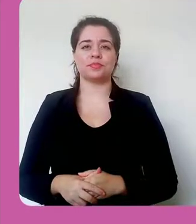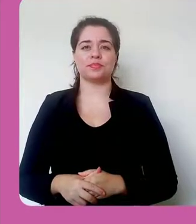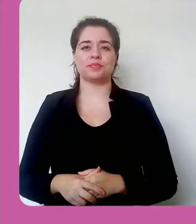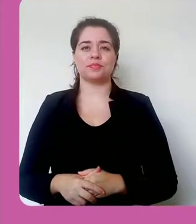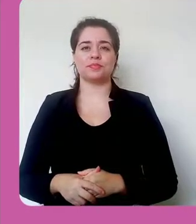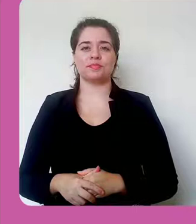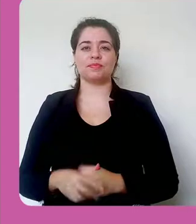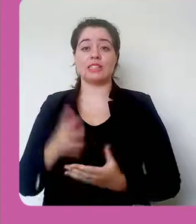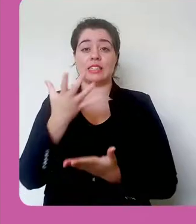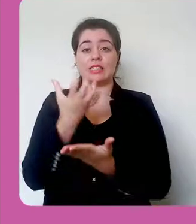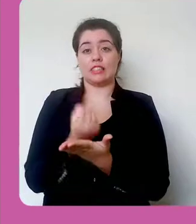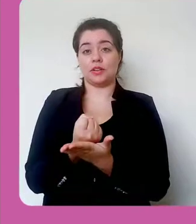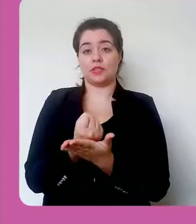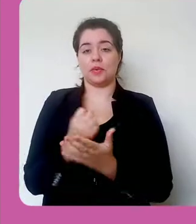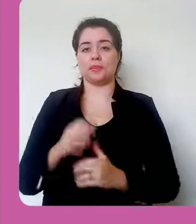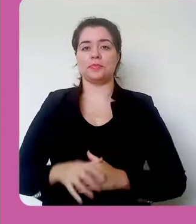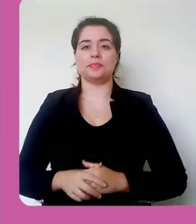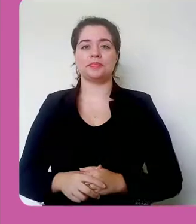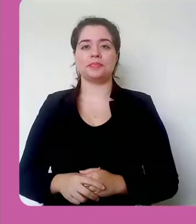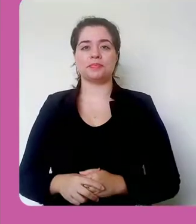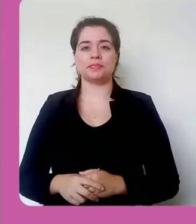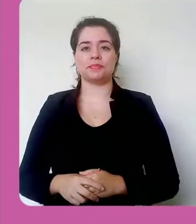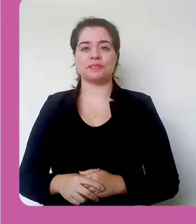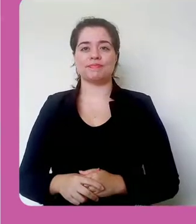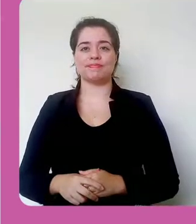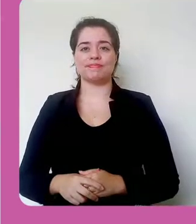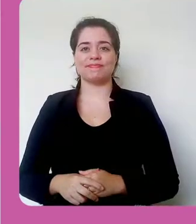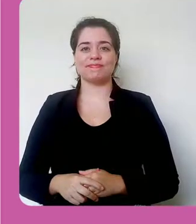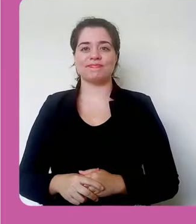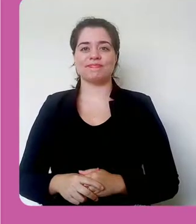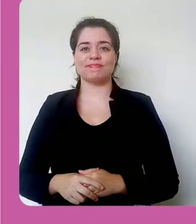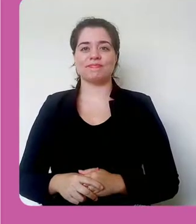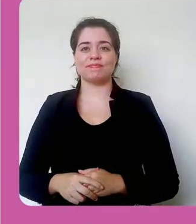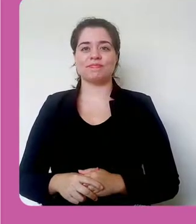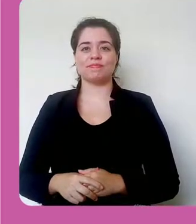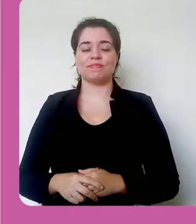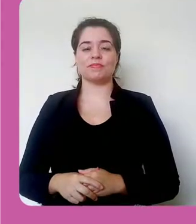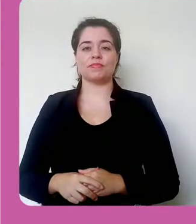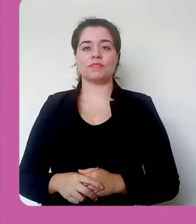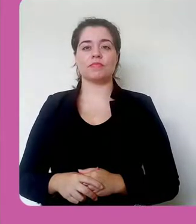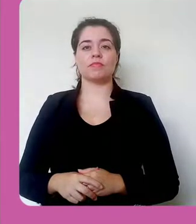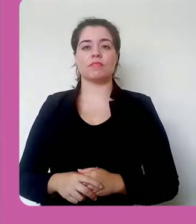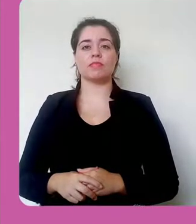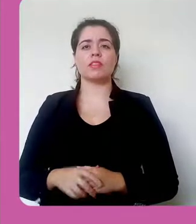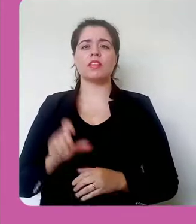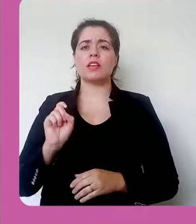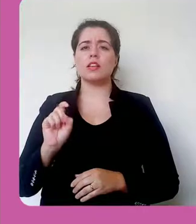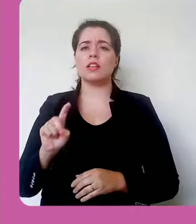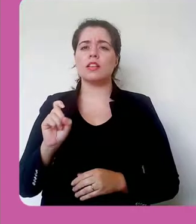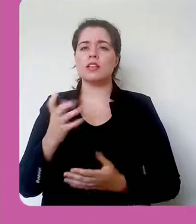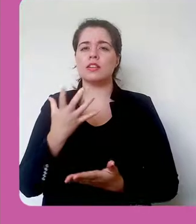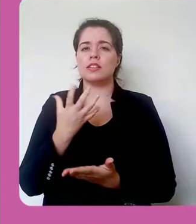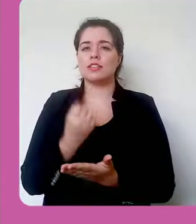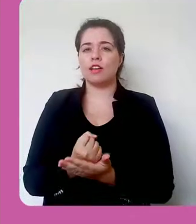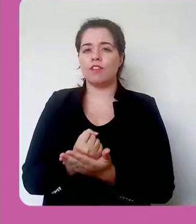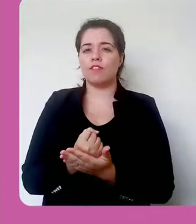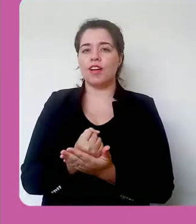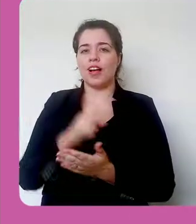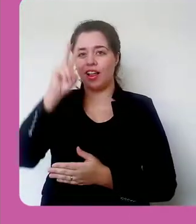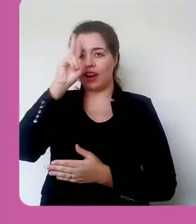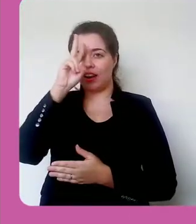Quando a gente clicar em salvar, ele vai adicionar aqui no sumário o meu segundo capítulo.